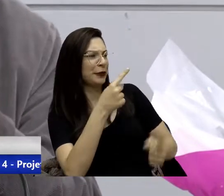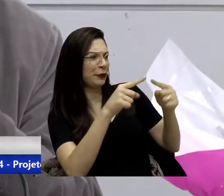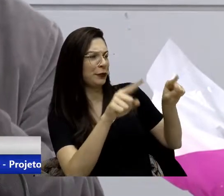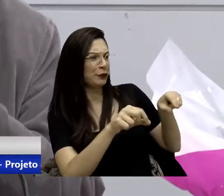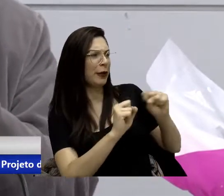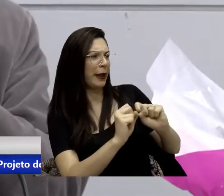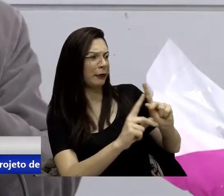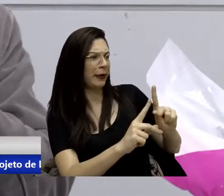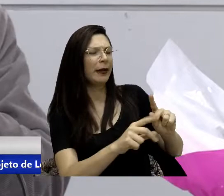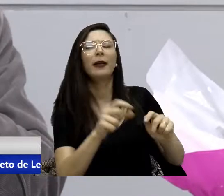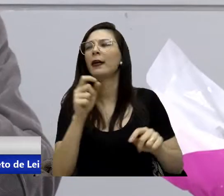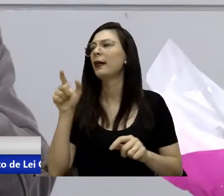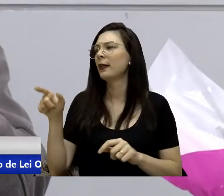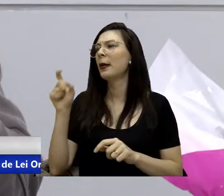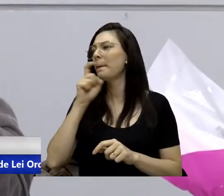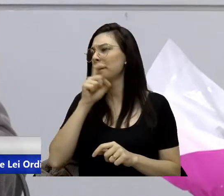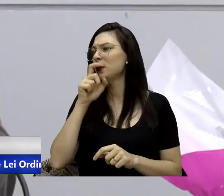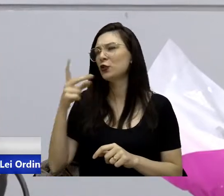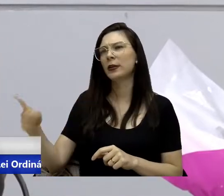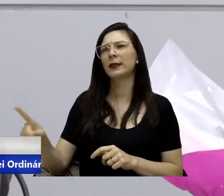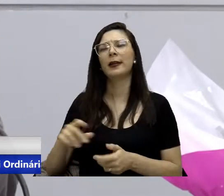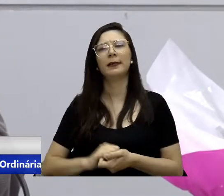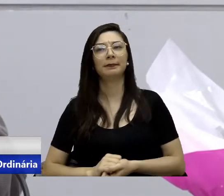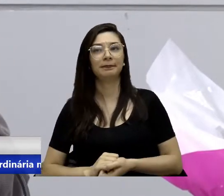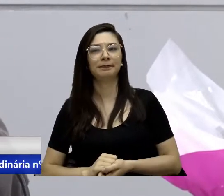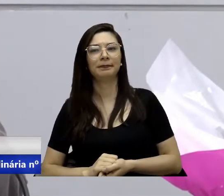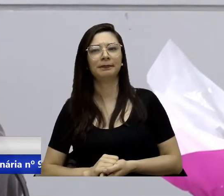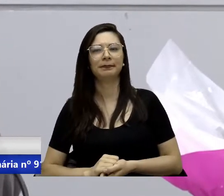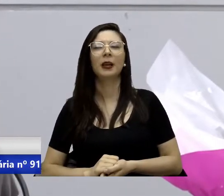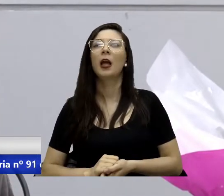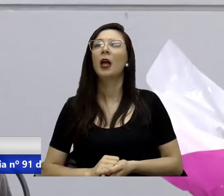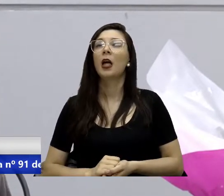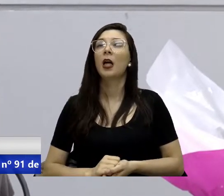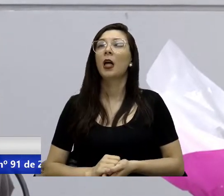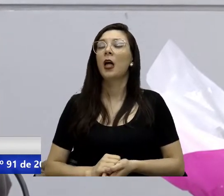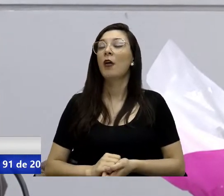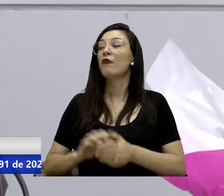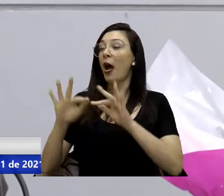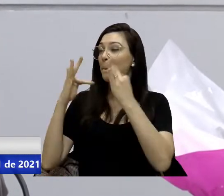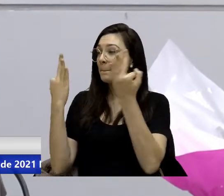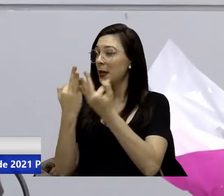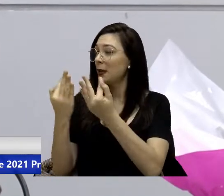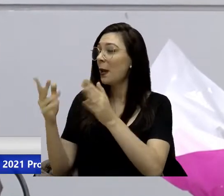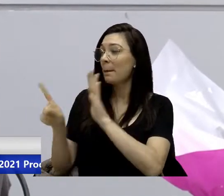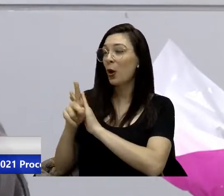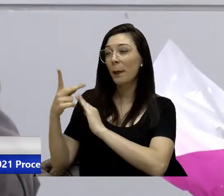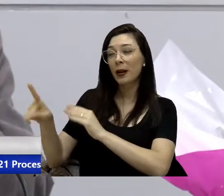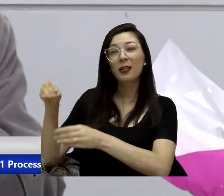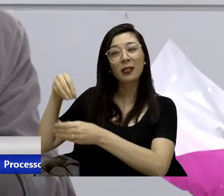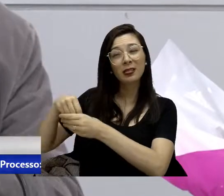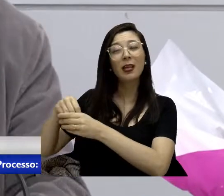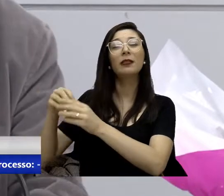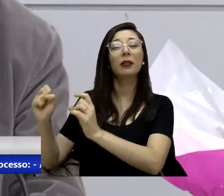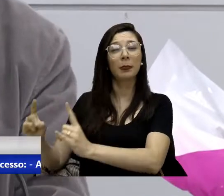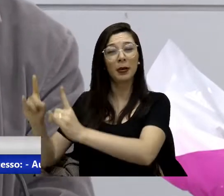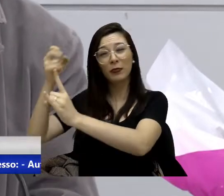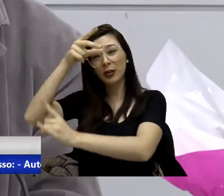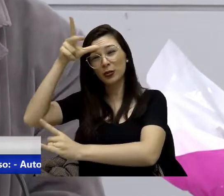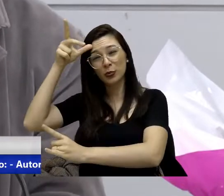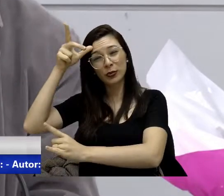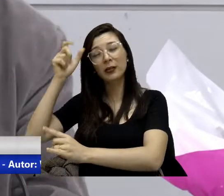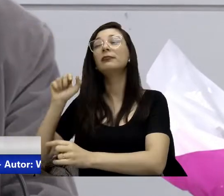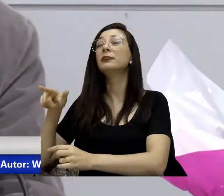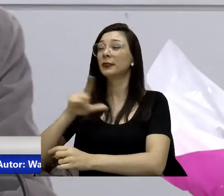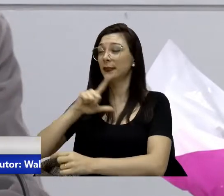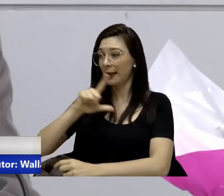Nepotismo. Não existe nomeações com salário alto. É mentira. Isso tudo o prefeito que